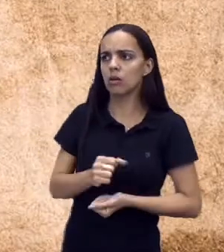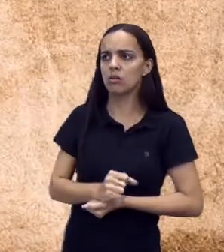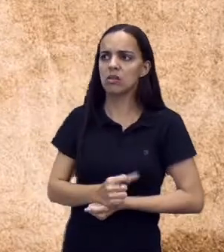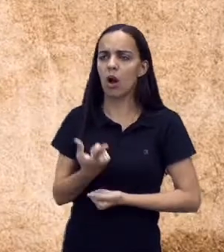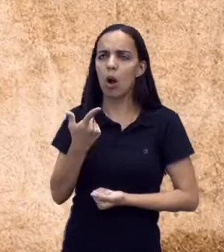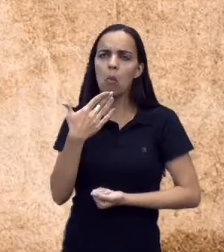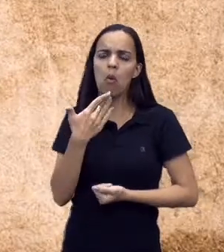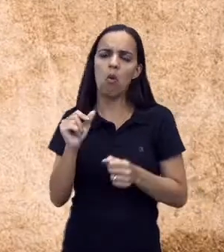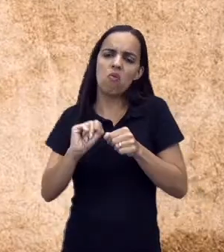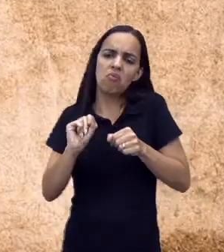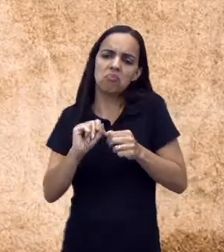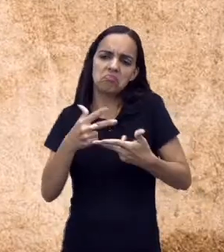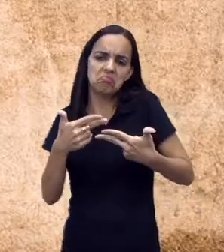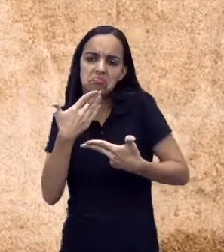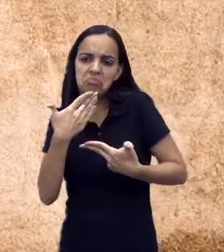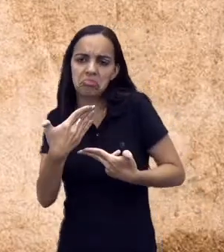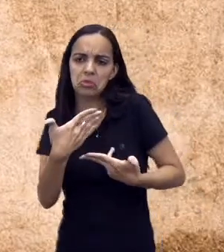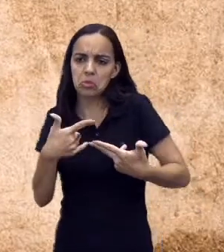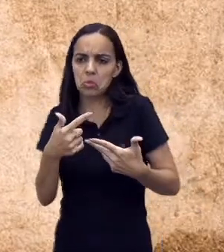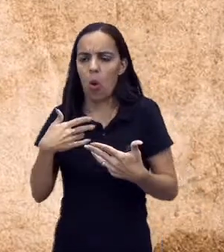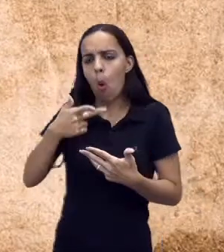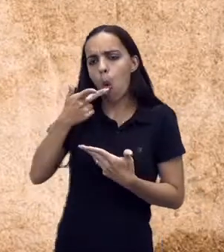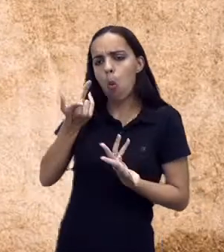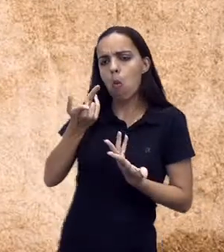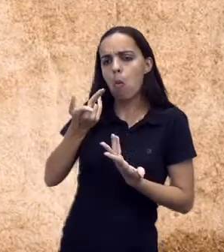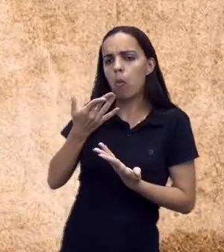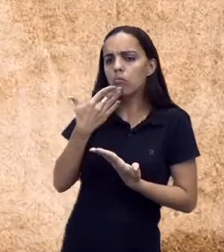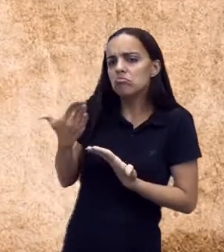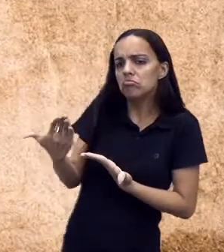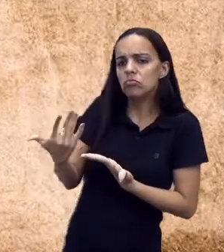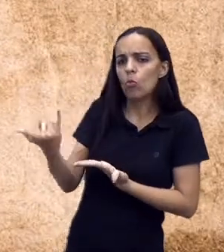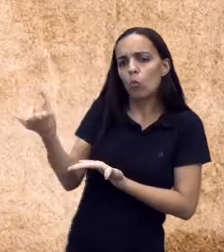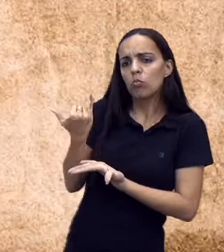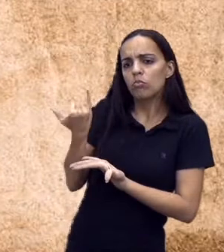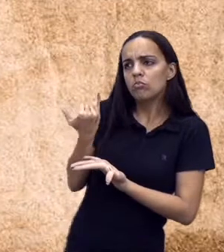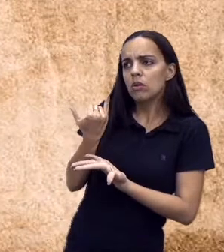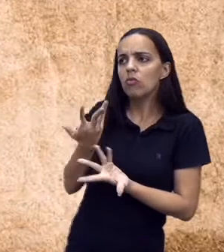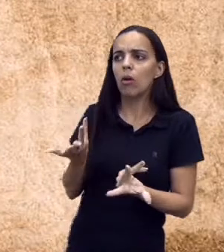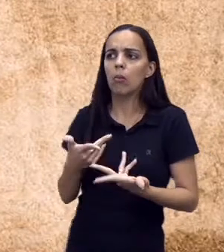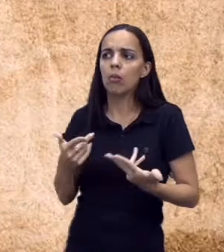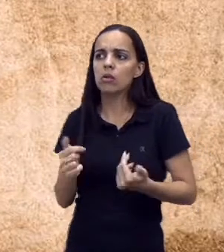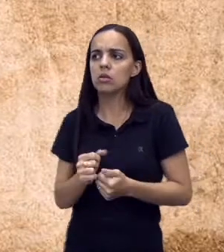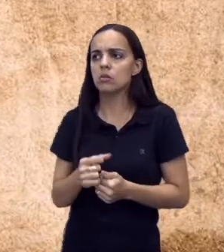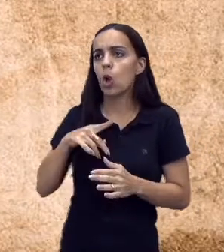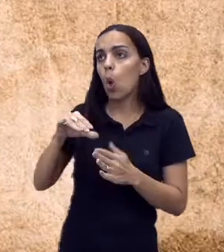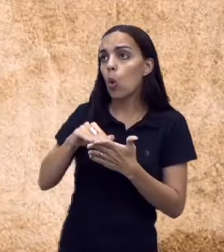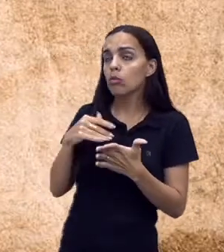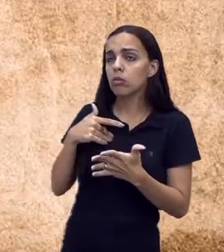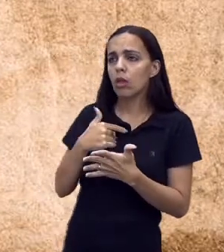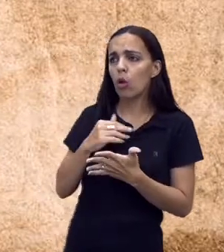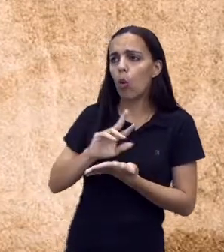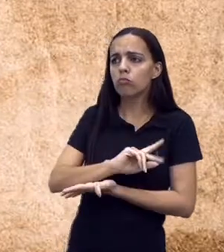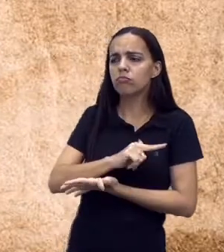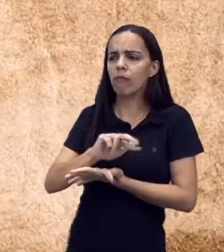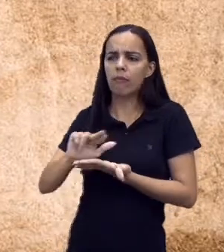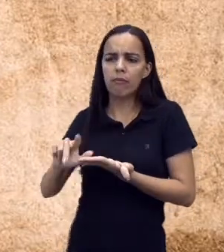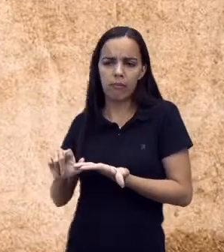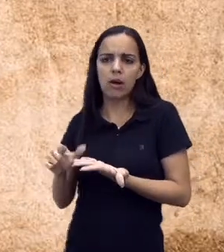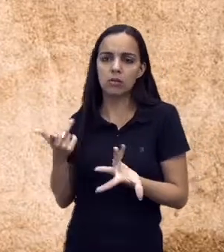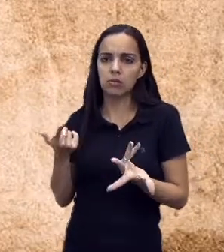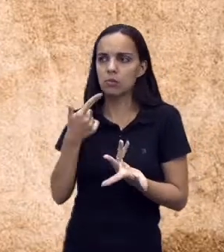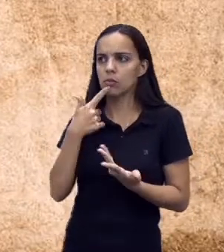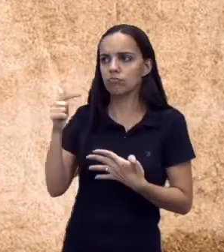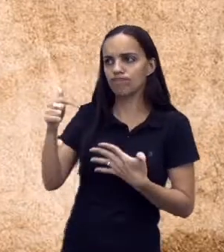solicitação ou mesmo uma reclamação. Então ela é aberta no sentido de que todas as pessoas podem ter acesso,